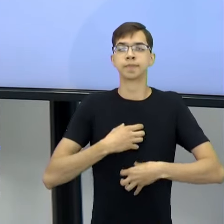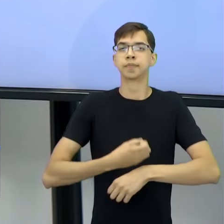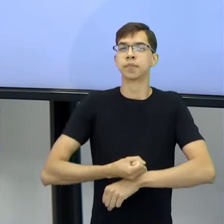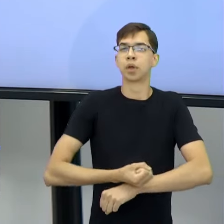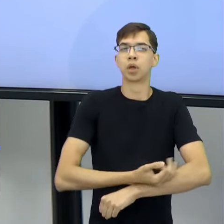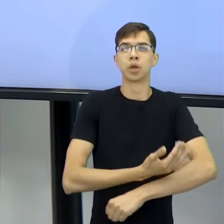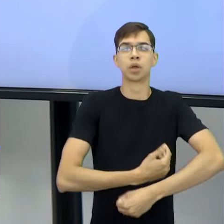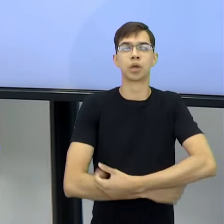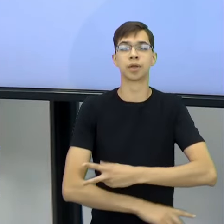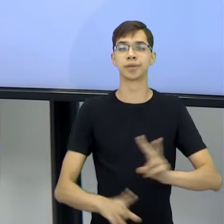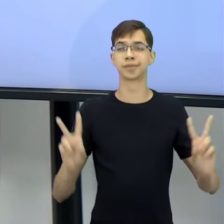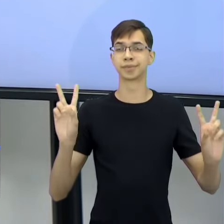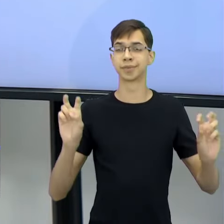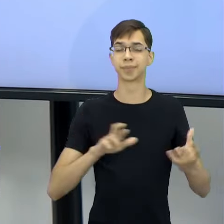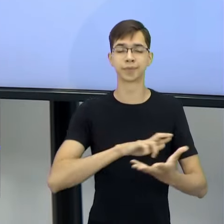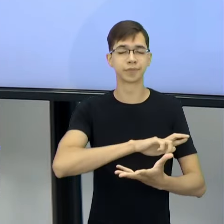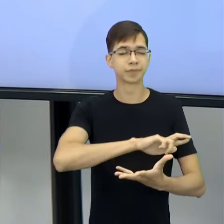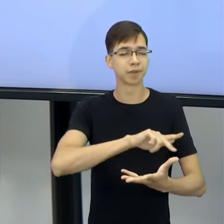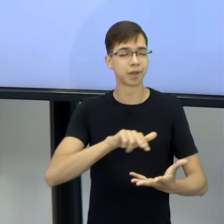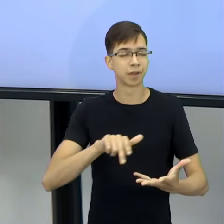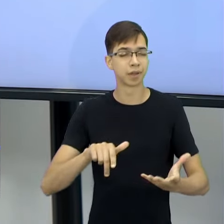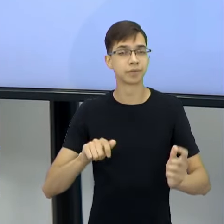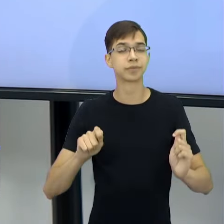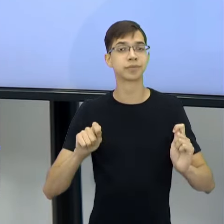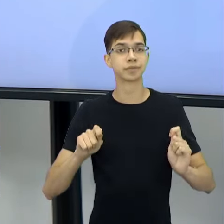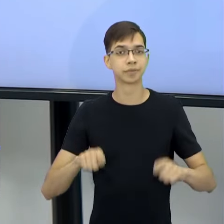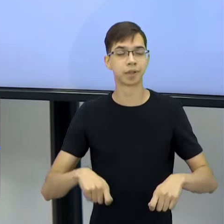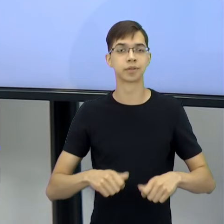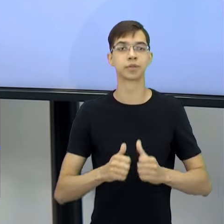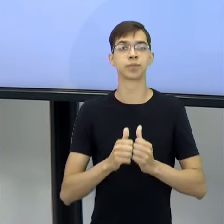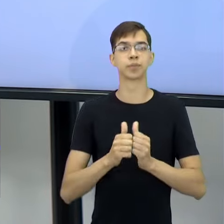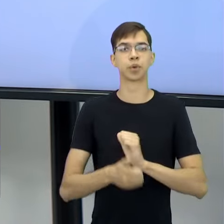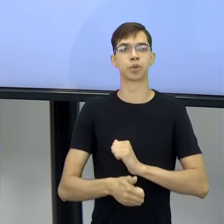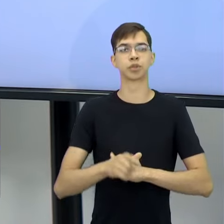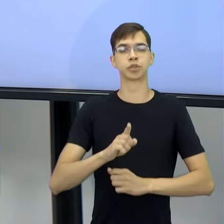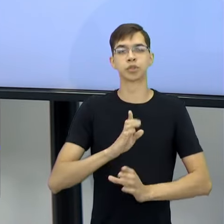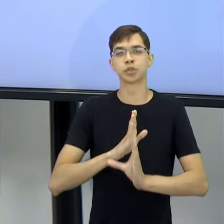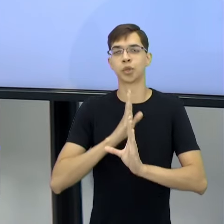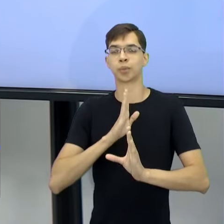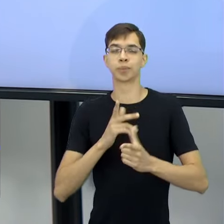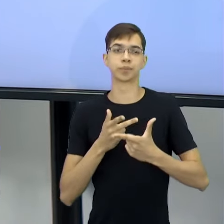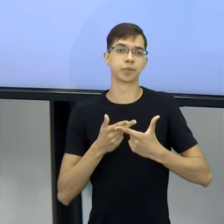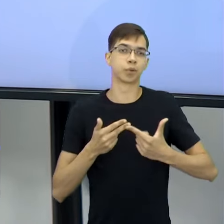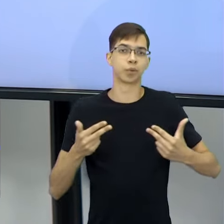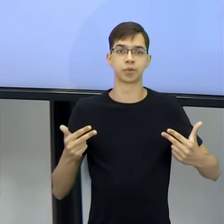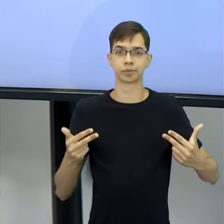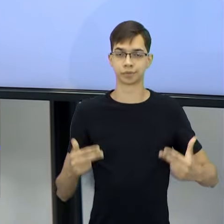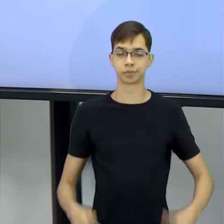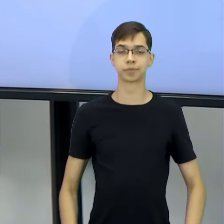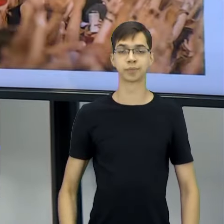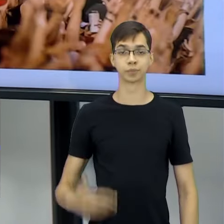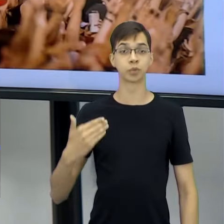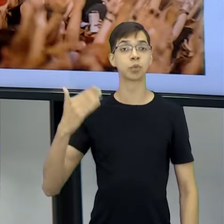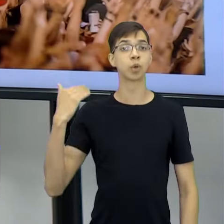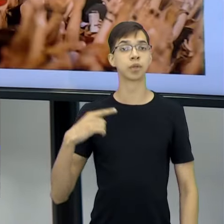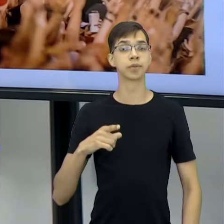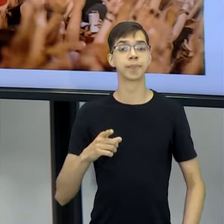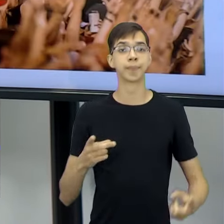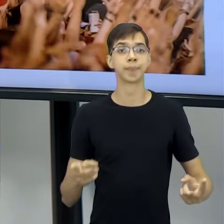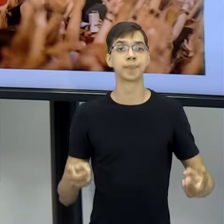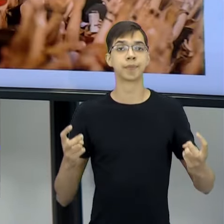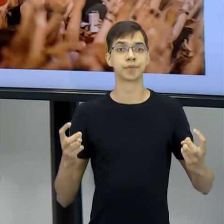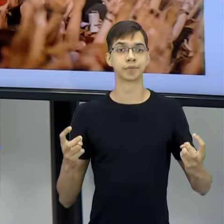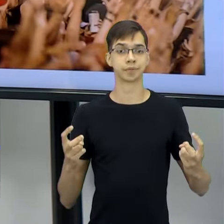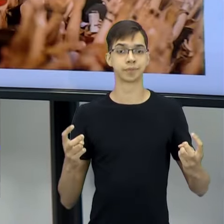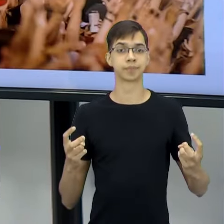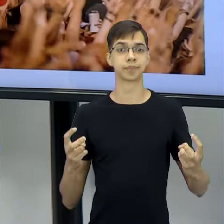Tem vários temas possíveis, né? Envolvendo o esporte, quando você descobriu alguma modalidade, quando você percebeu que